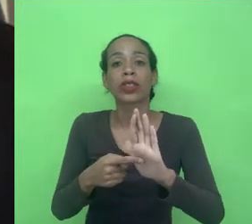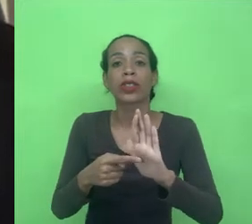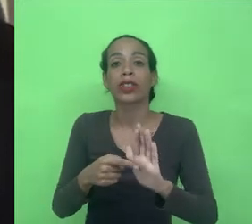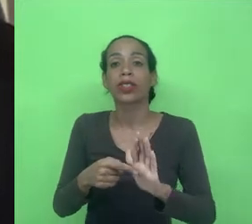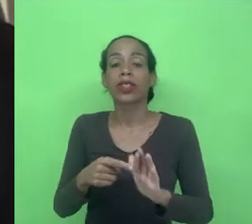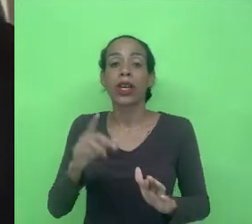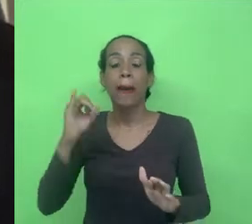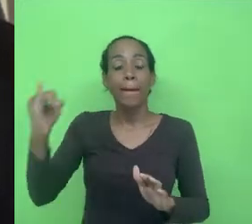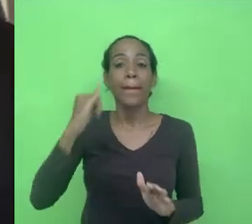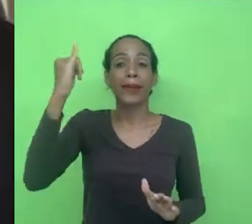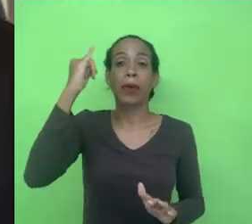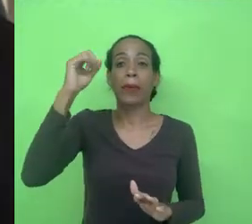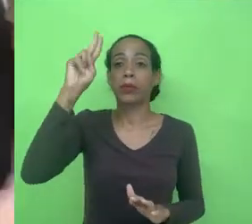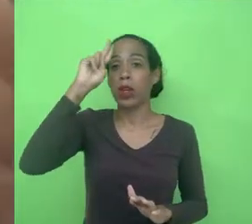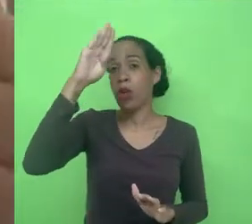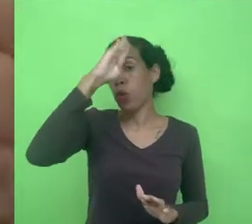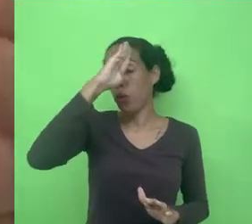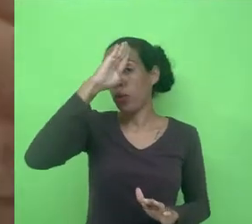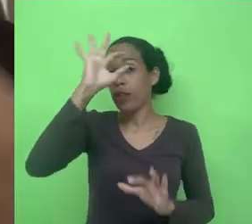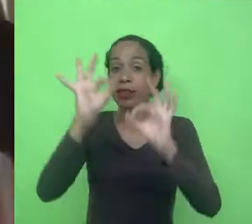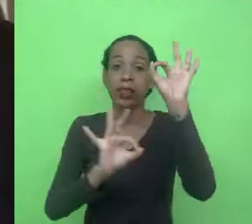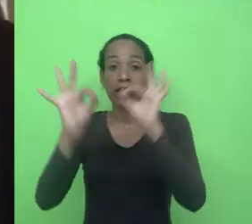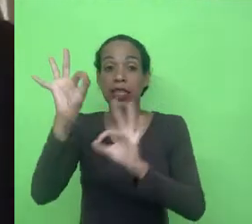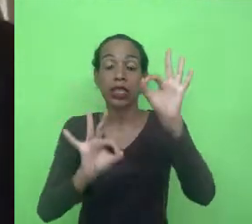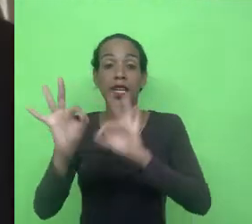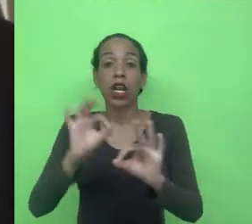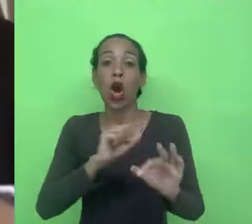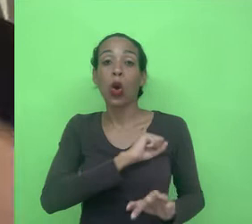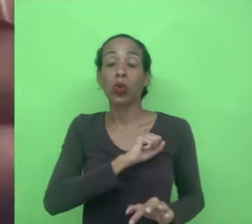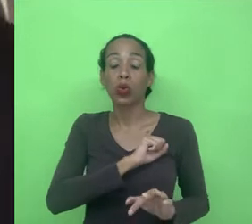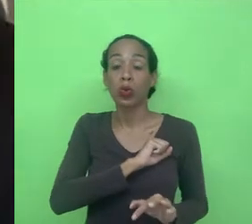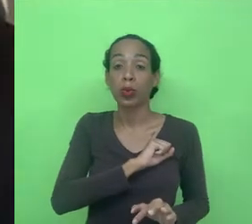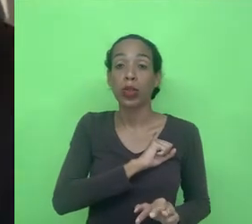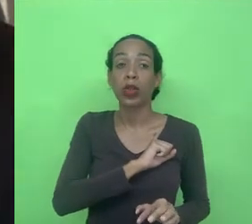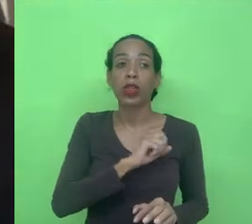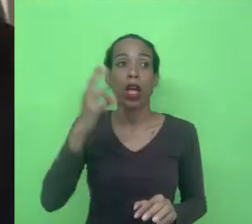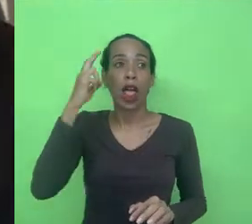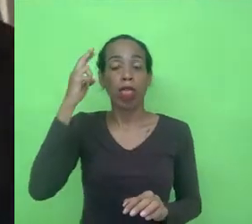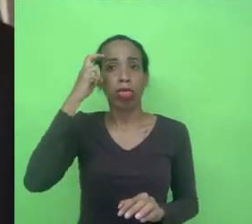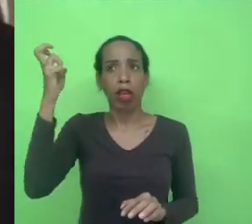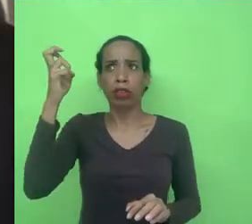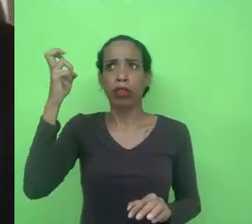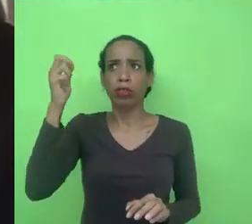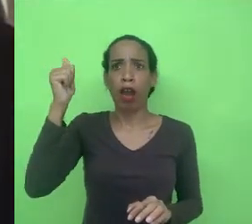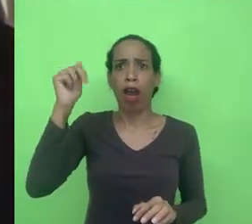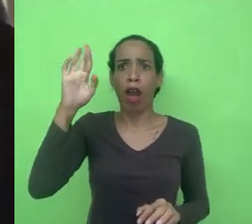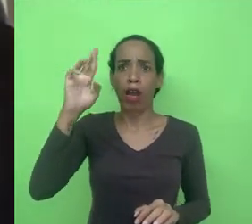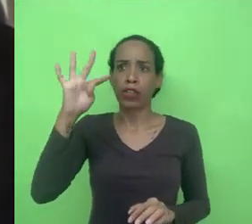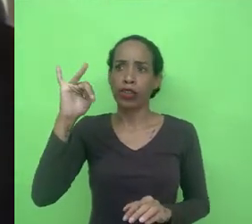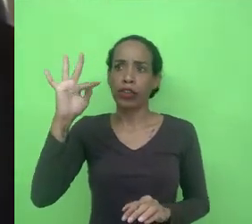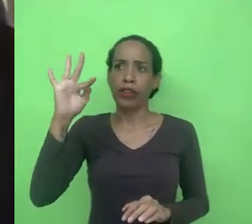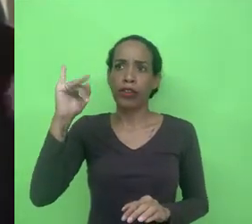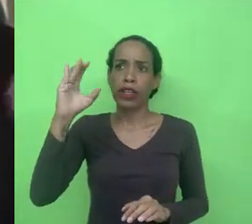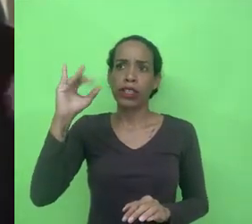a Uber. Servem para treinar o algoritmo de inteligência artificial que vai fazer funcionar os carros autônomos que a Uber